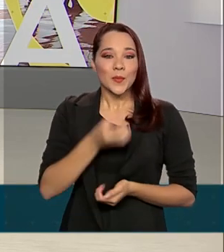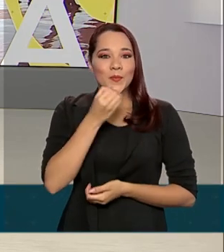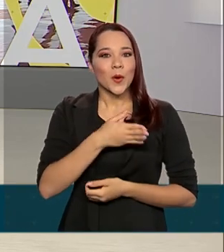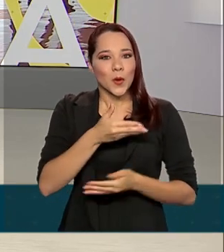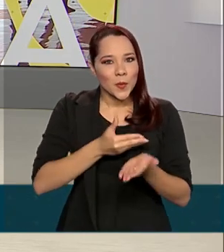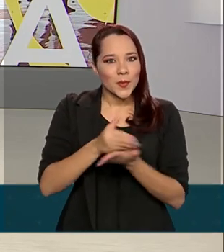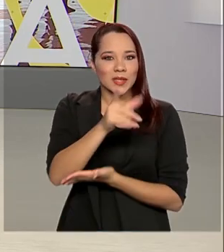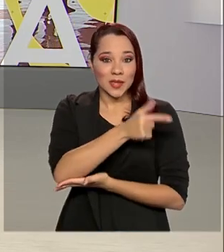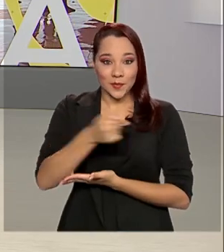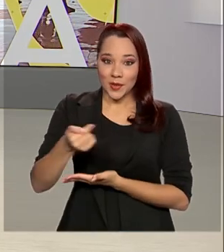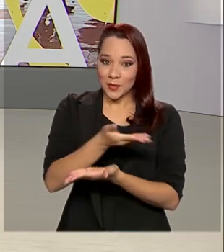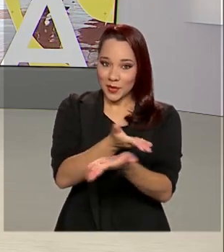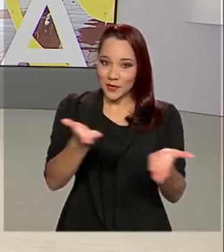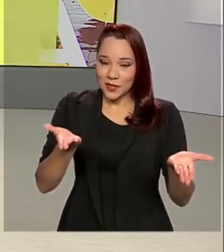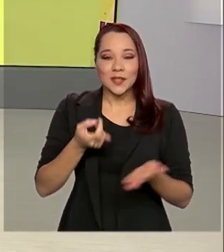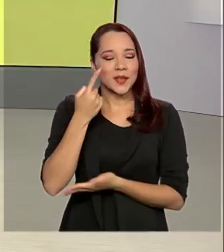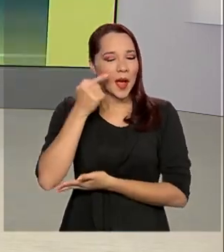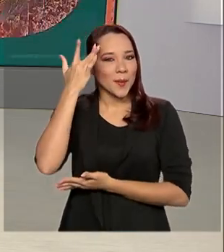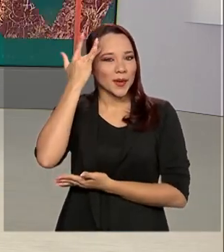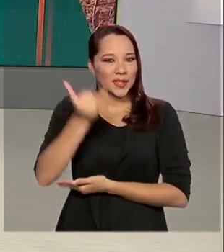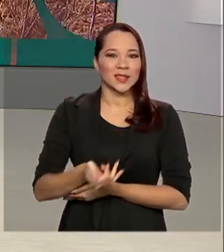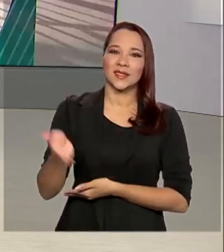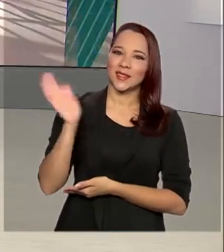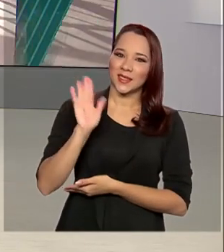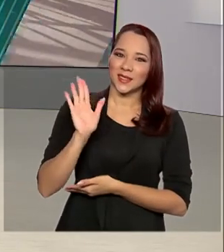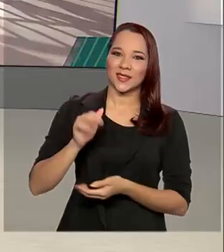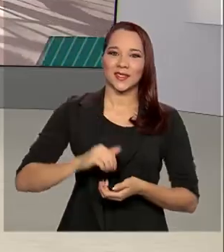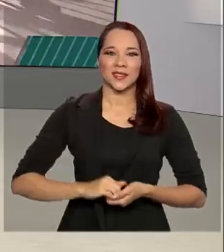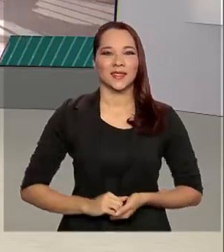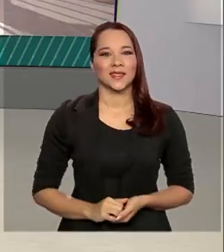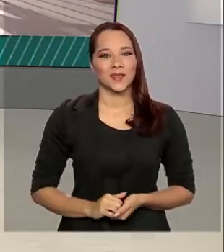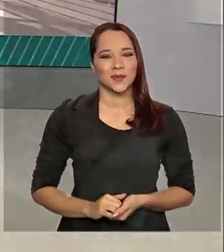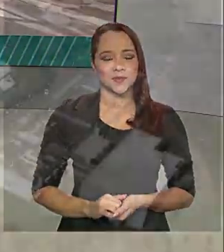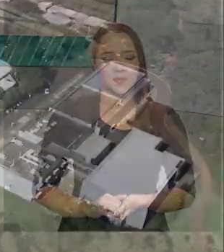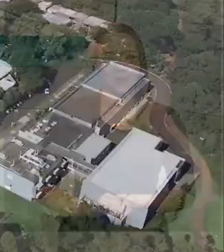excelente começo de semana para você, nos vemos amanhã. Até lá!